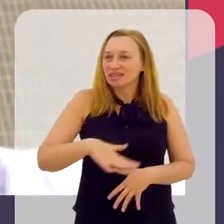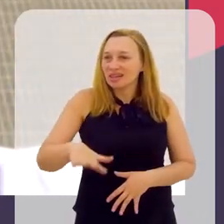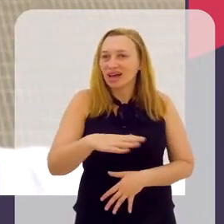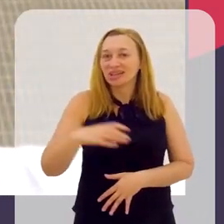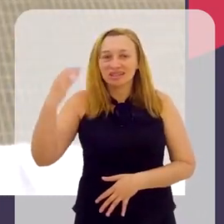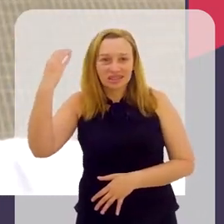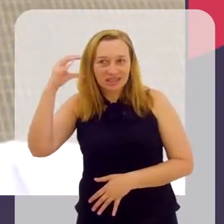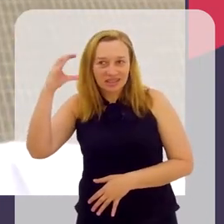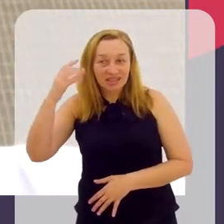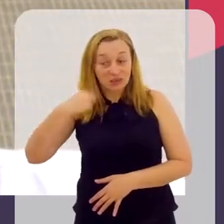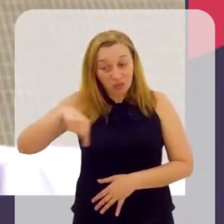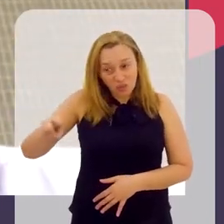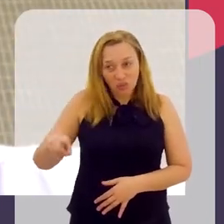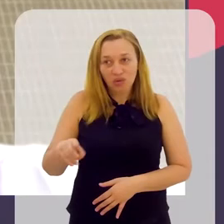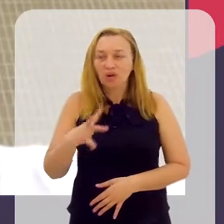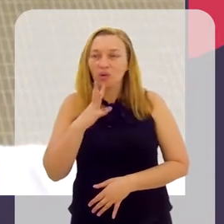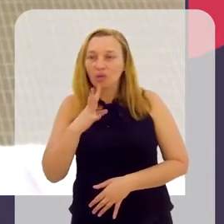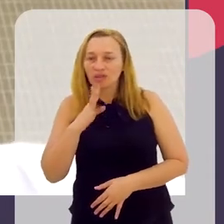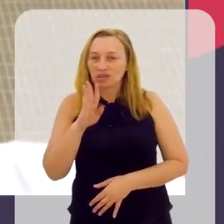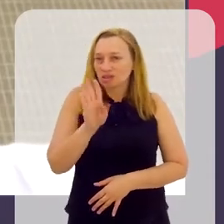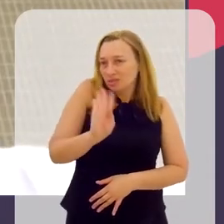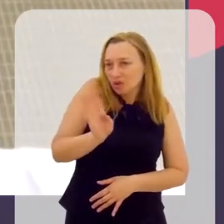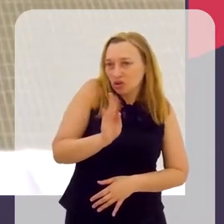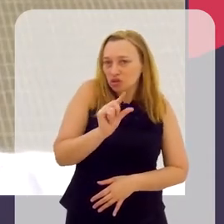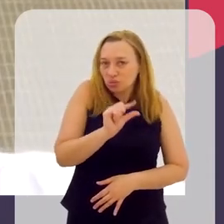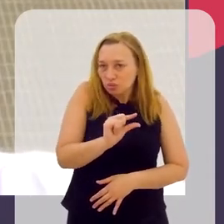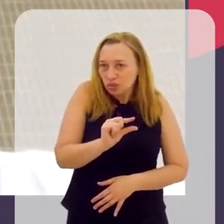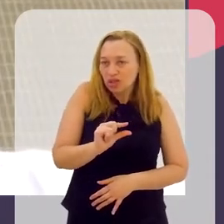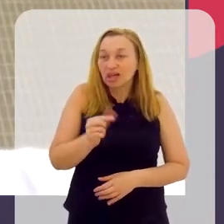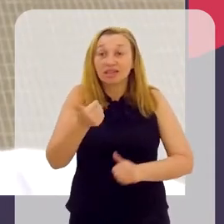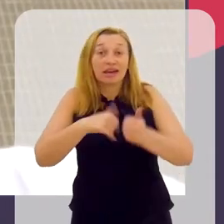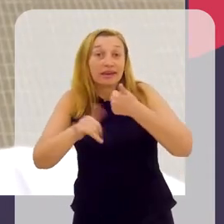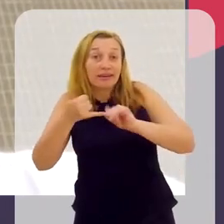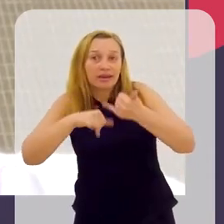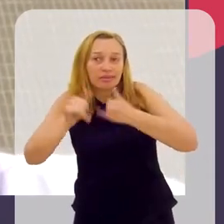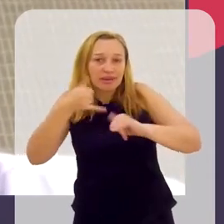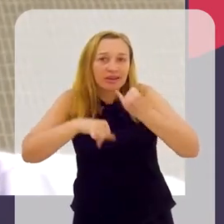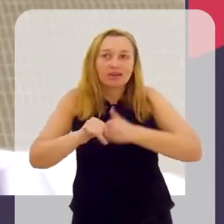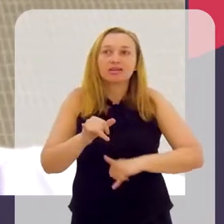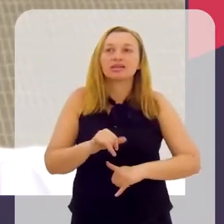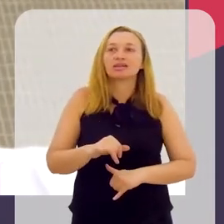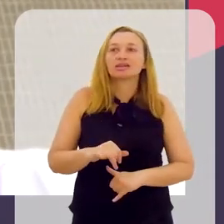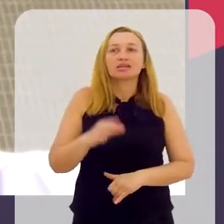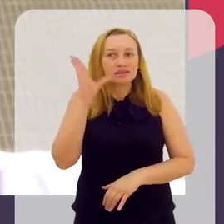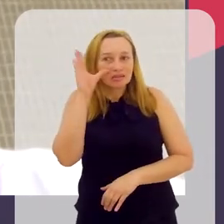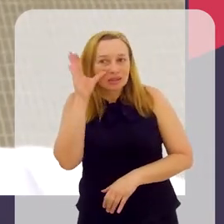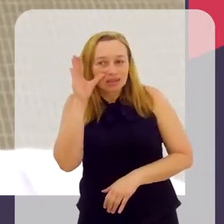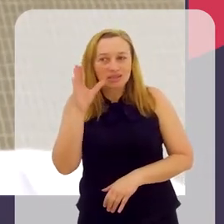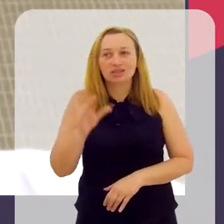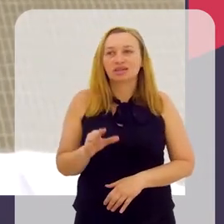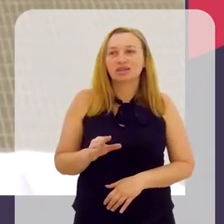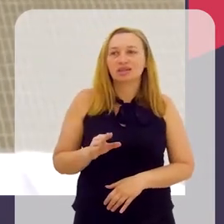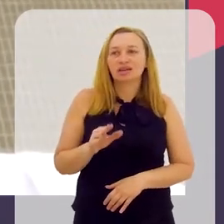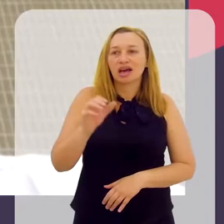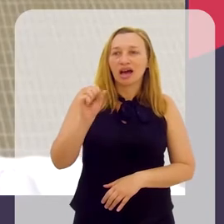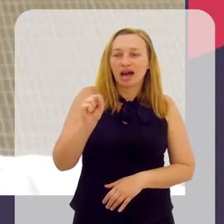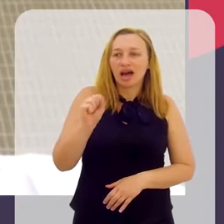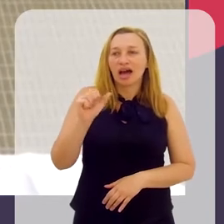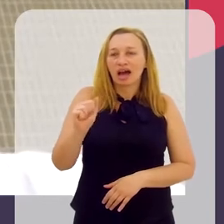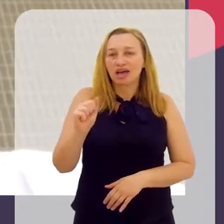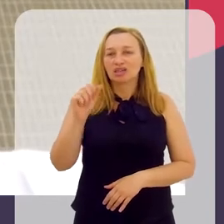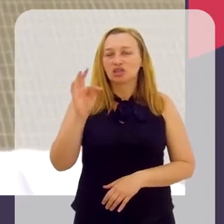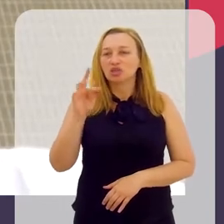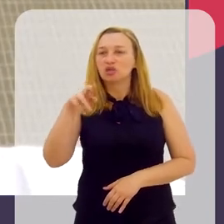praticamente da ciência. Eu conheci um pouco da biologia, conheci um pouco da química e me interessei um pouco por